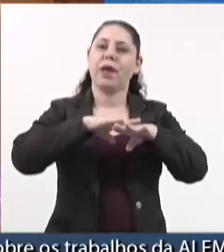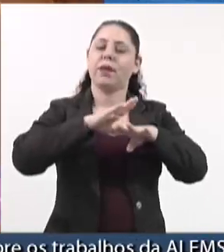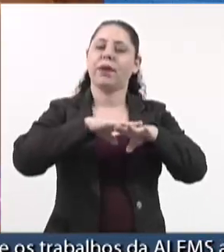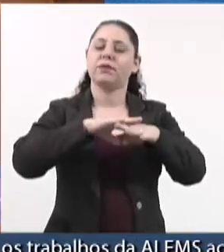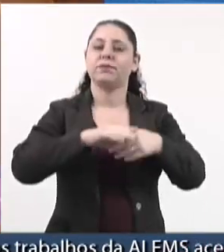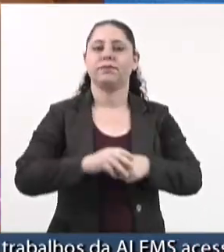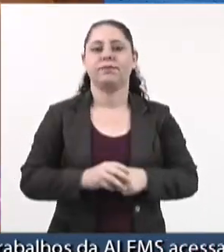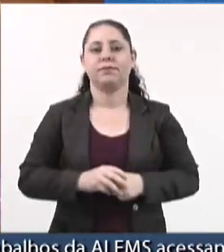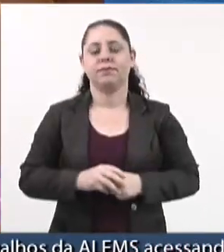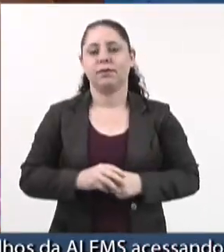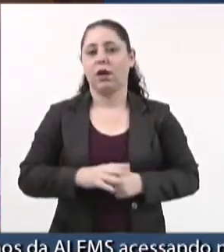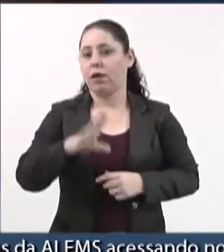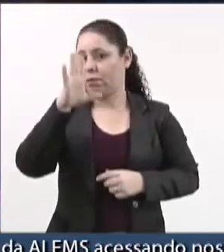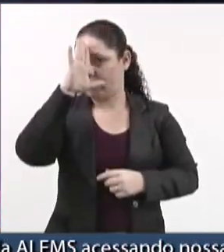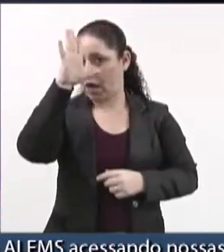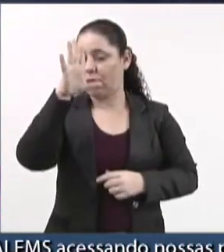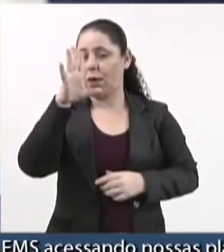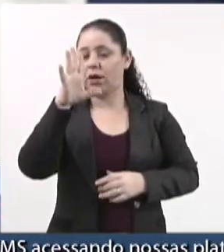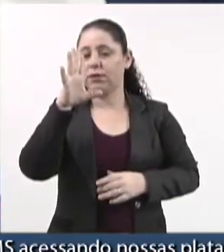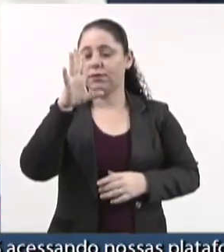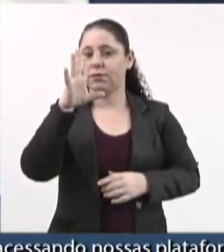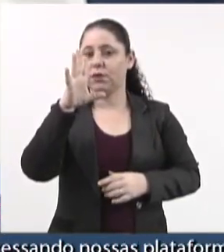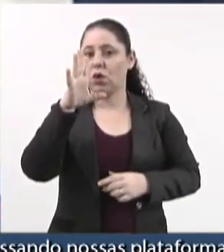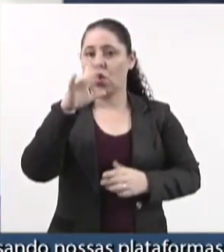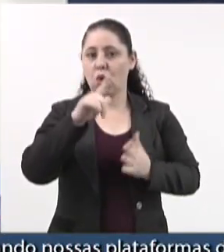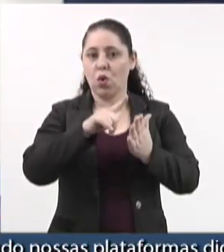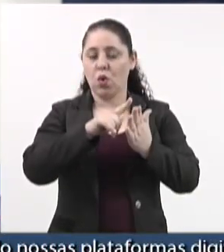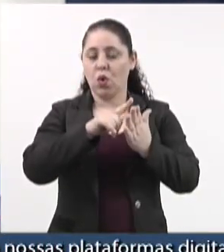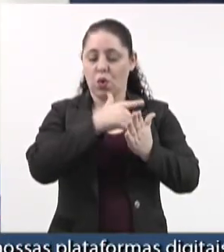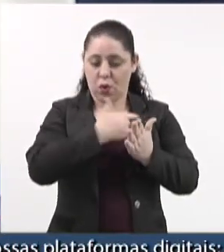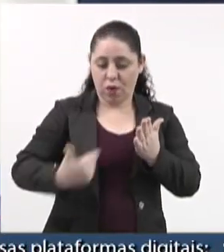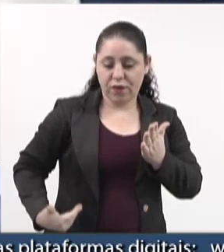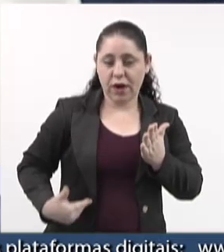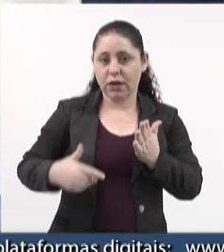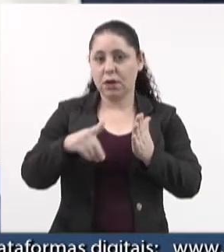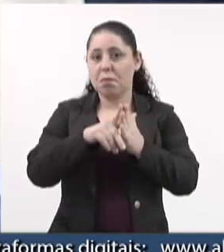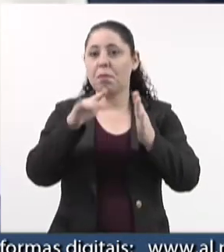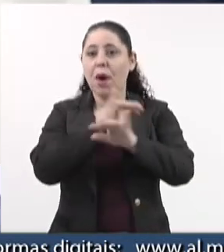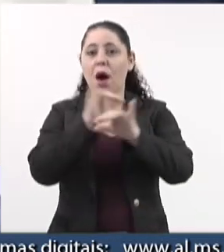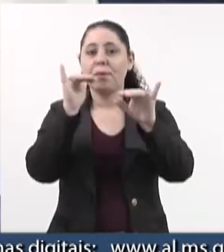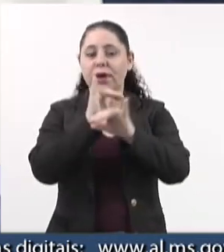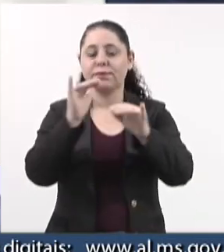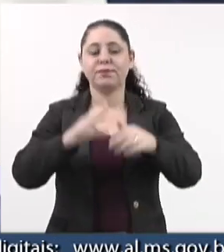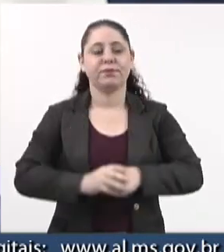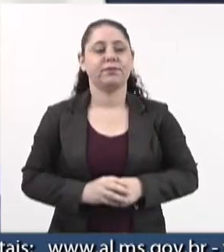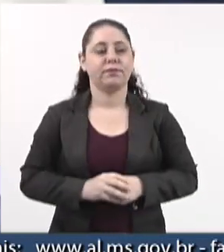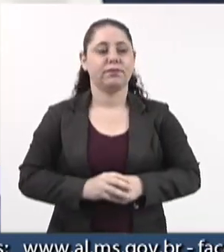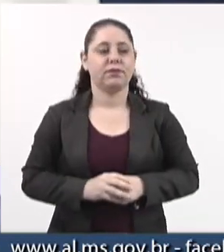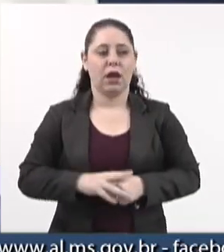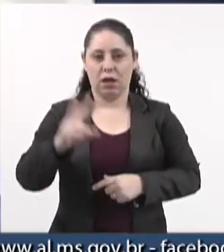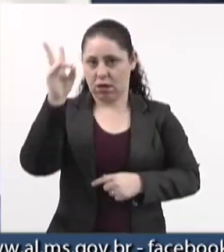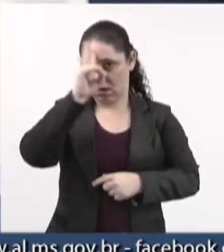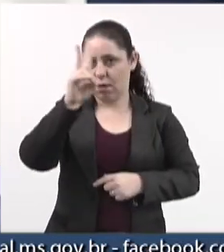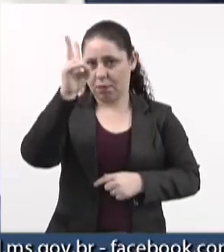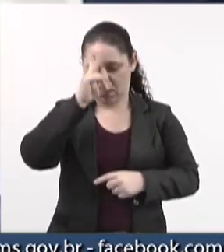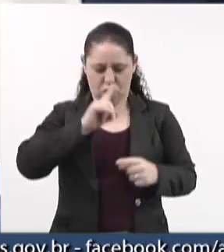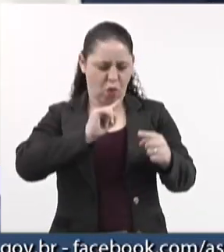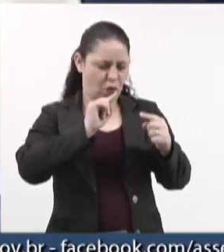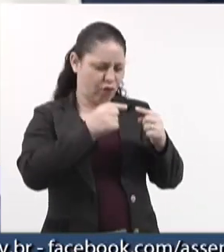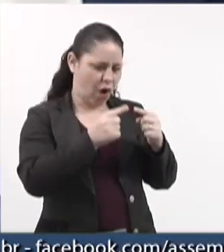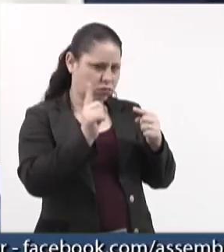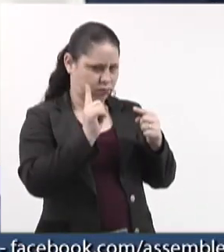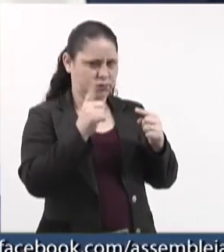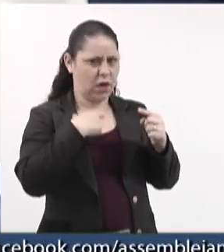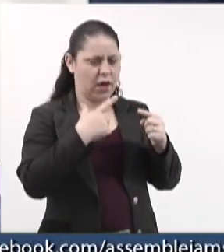às principais agências do governo do Estado, de publicidade. Lembrando que o meu foco não é